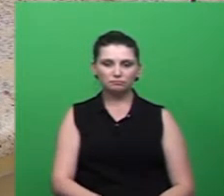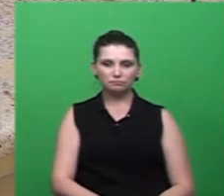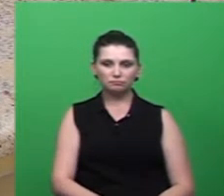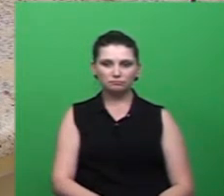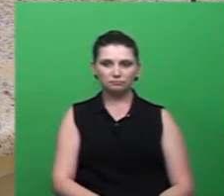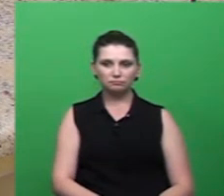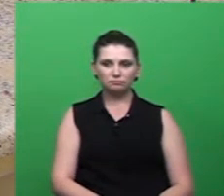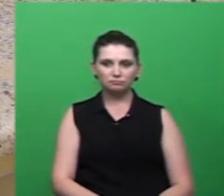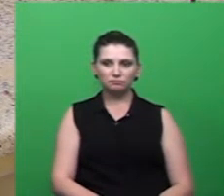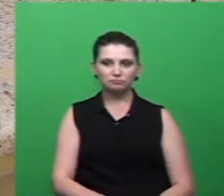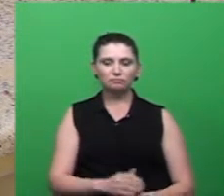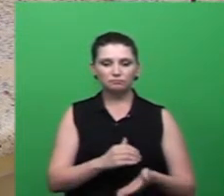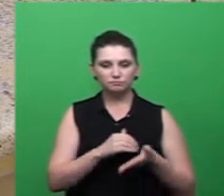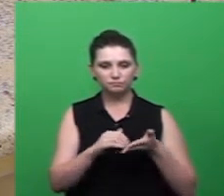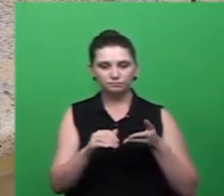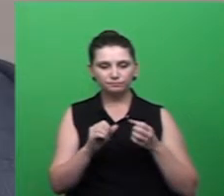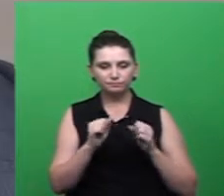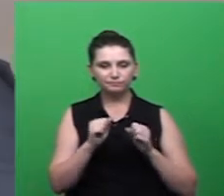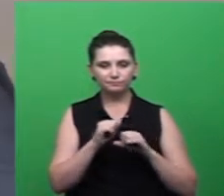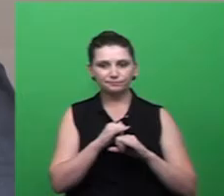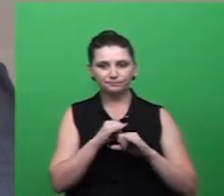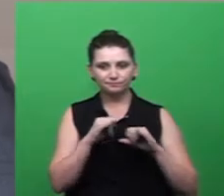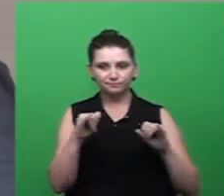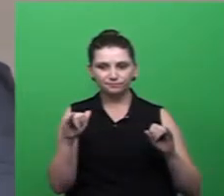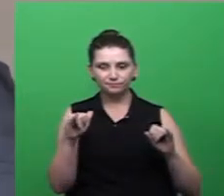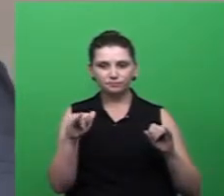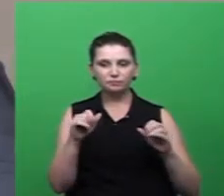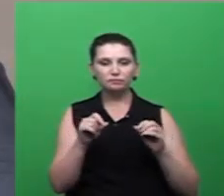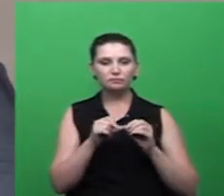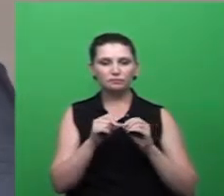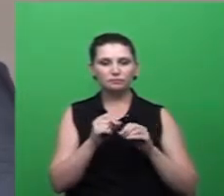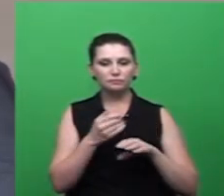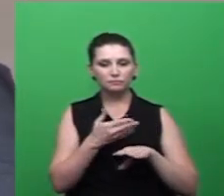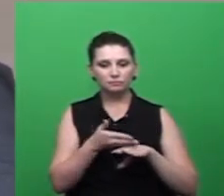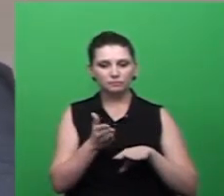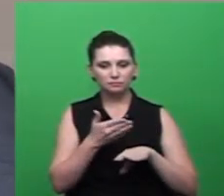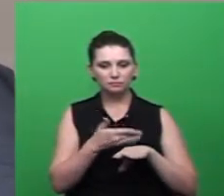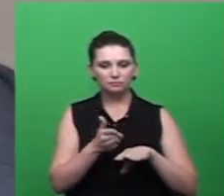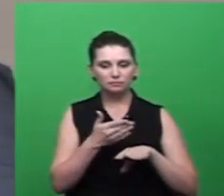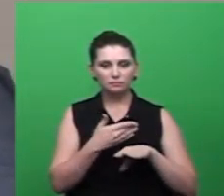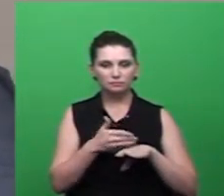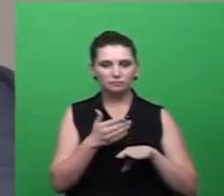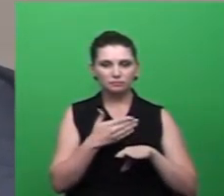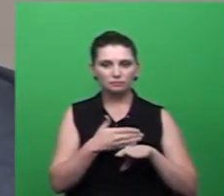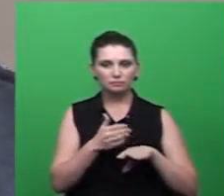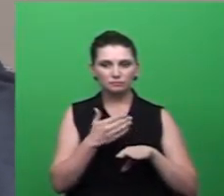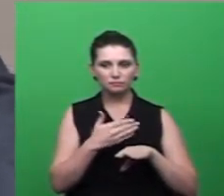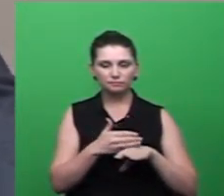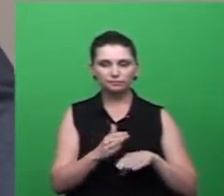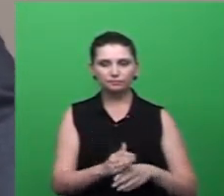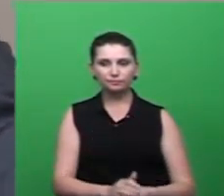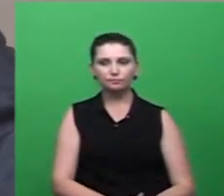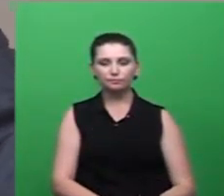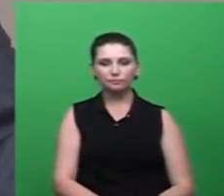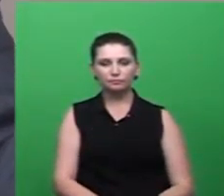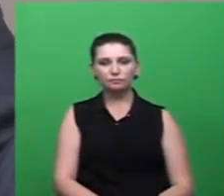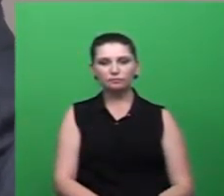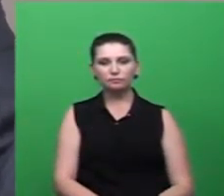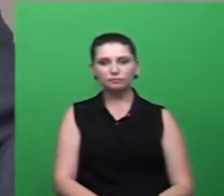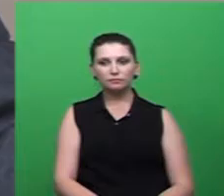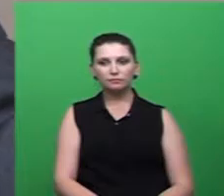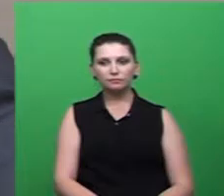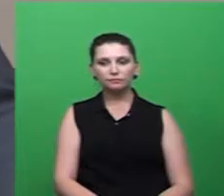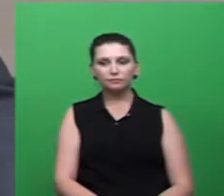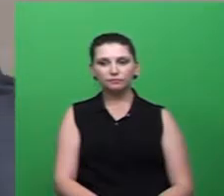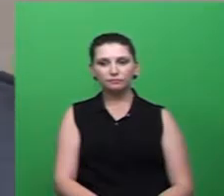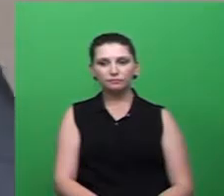às secretarias e fazer um treinamento antes de que a doença realmente se instale na nossa